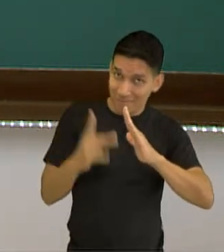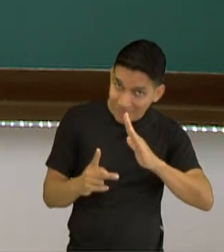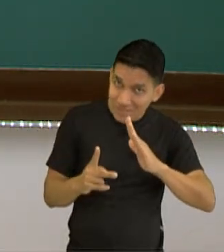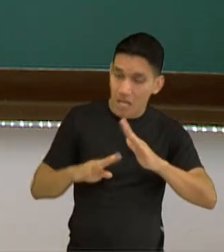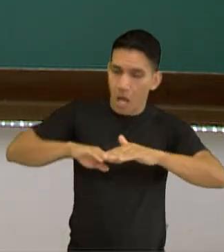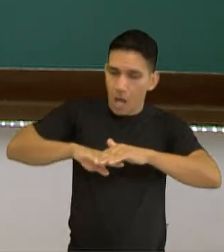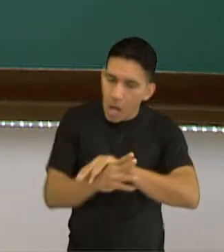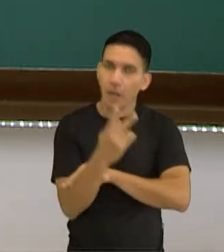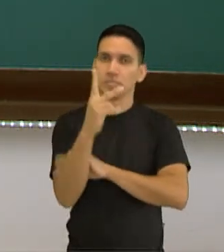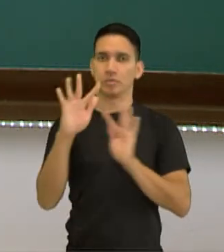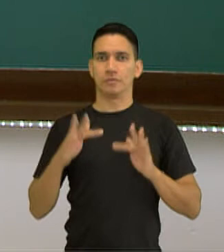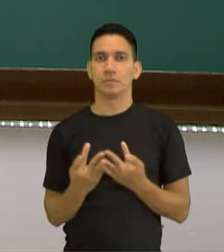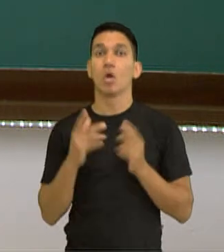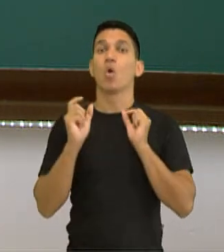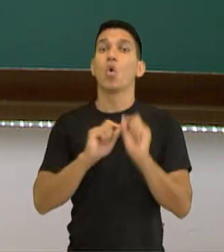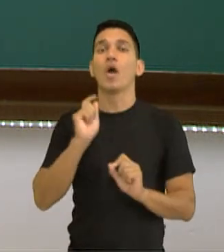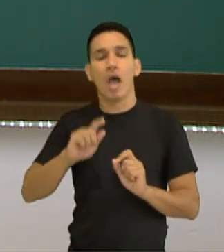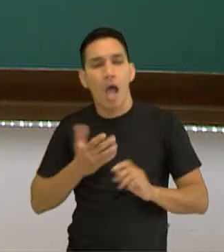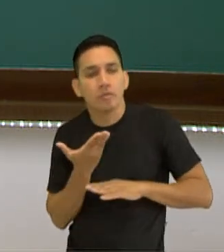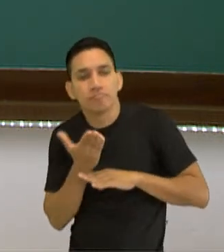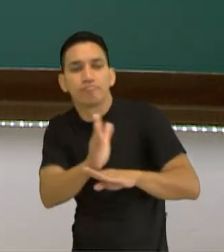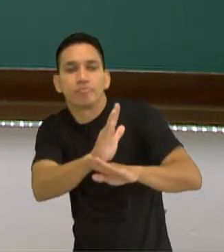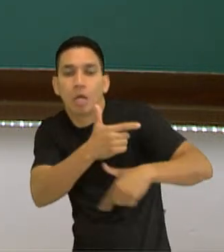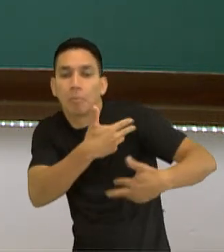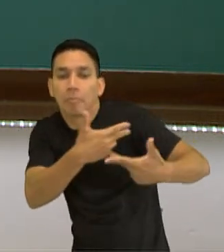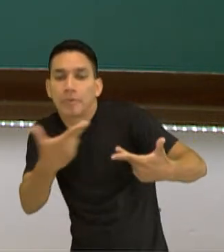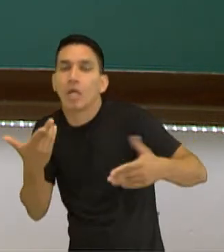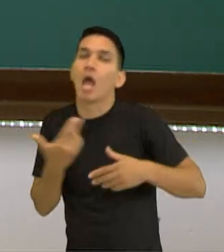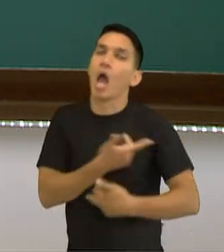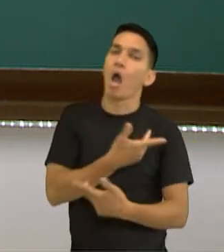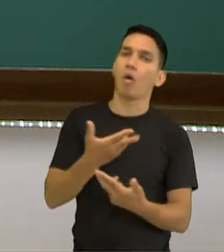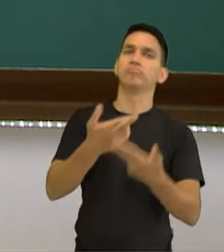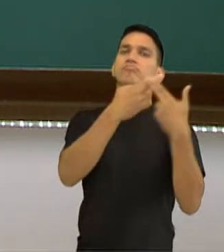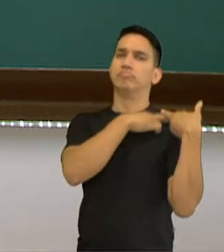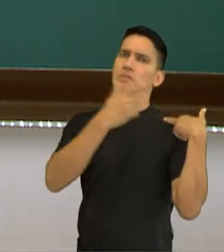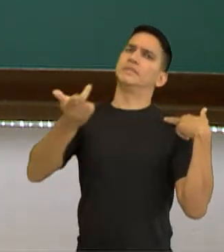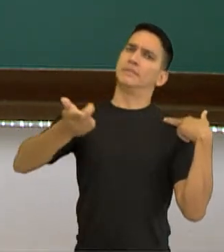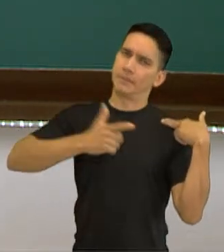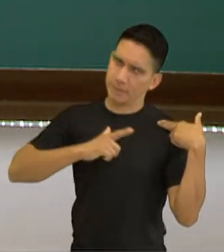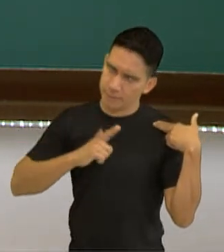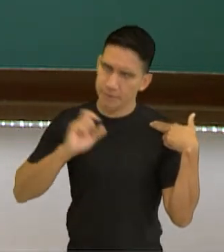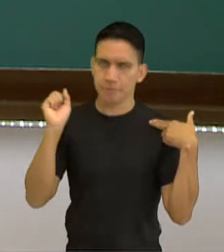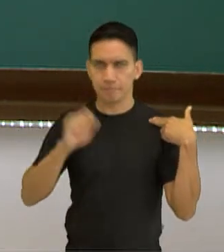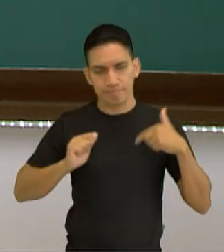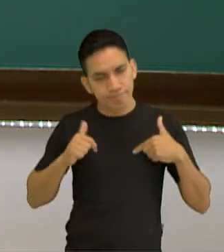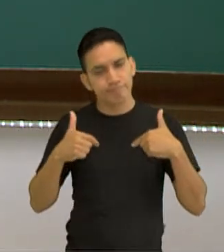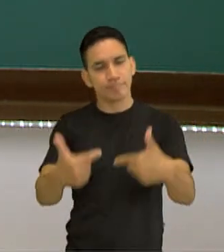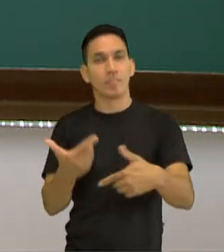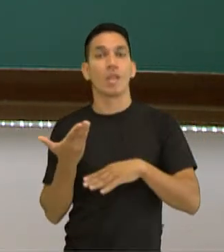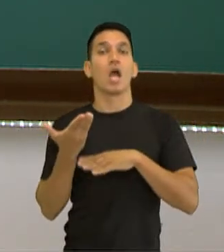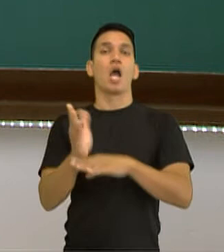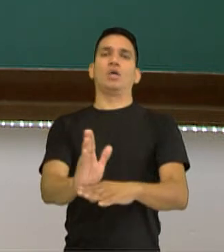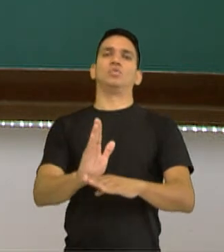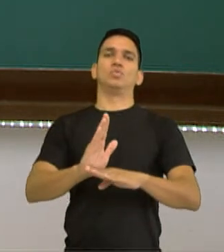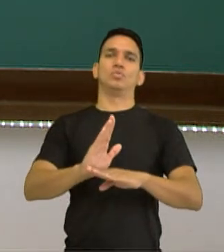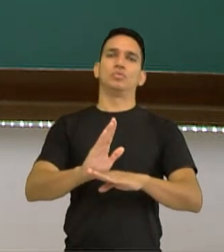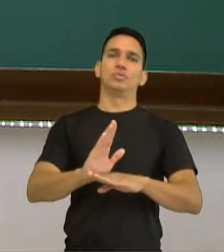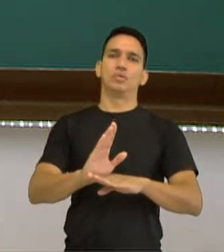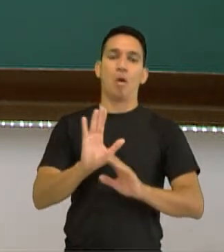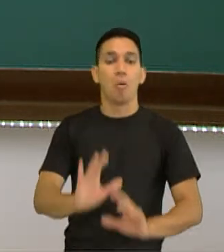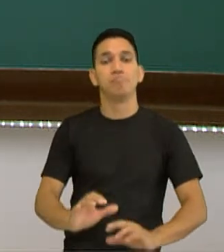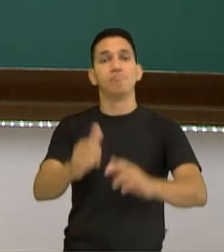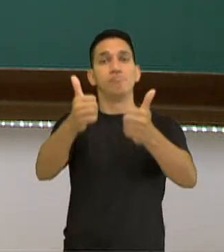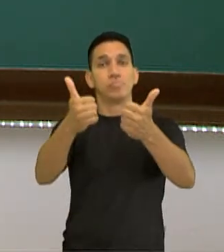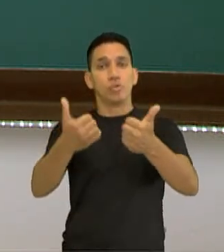com a sua família, exercer algumas funções, ter algumas responsabilidades e ajudar no bom